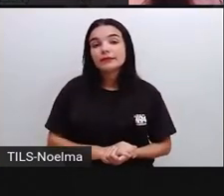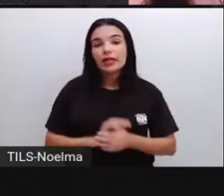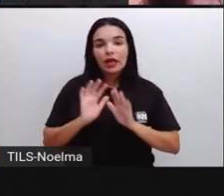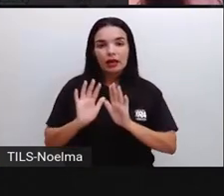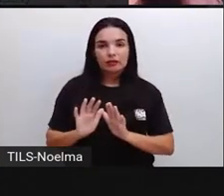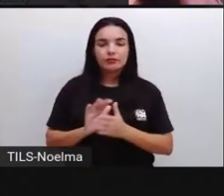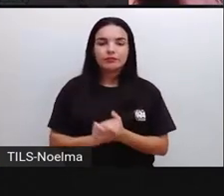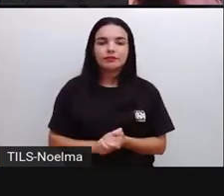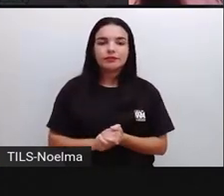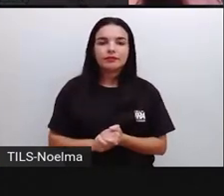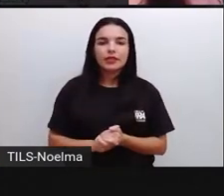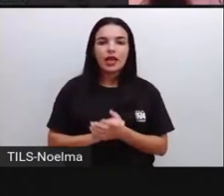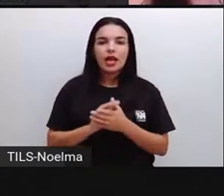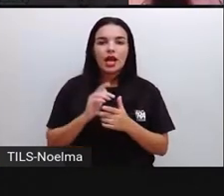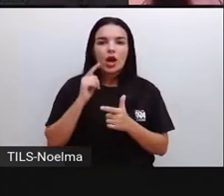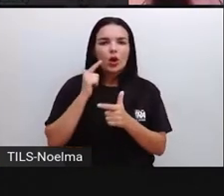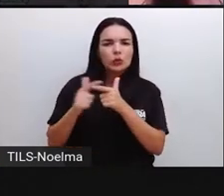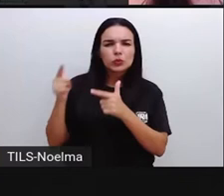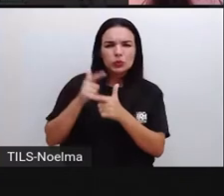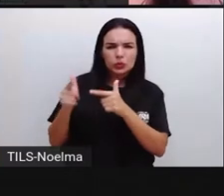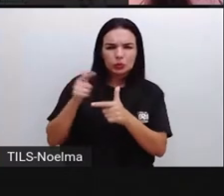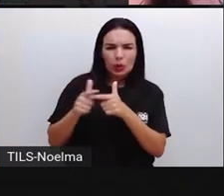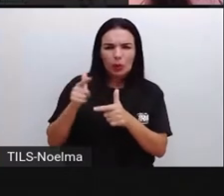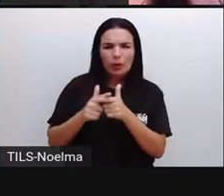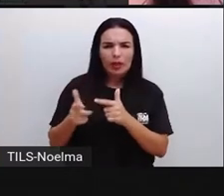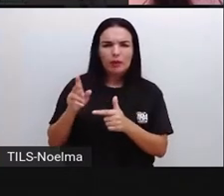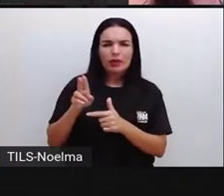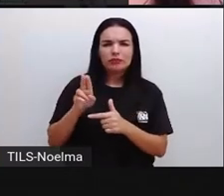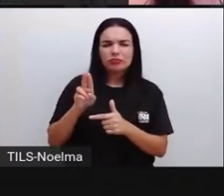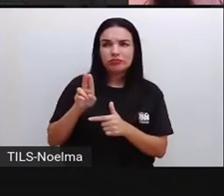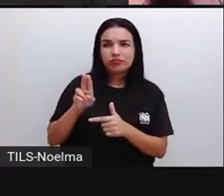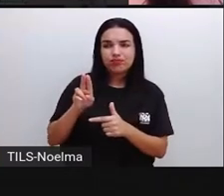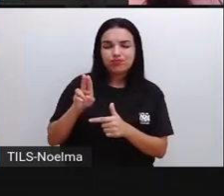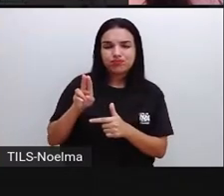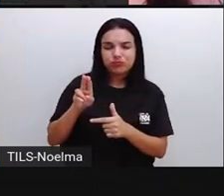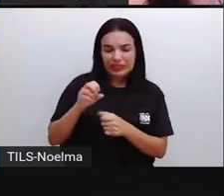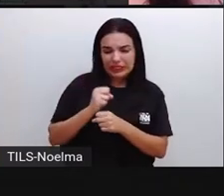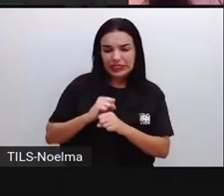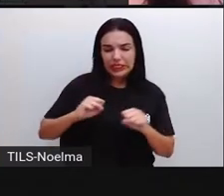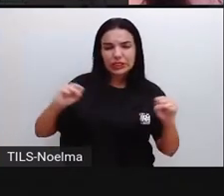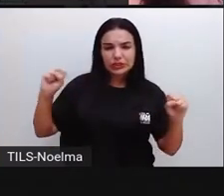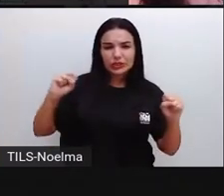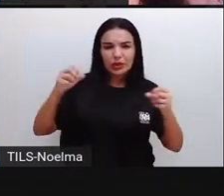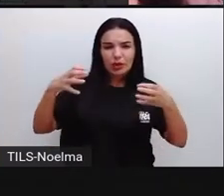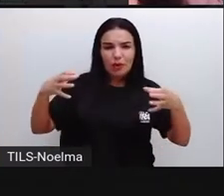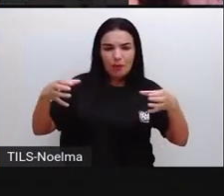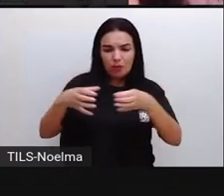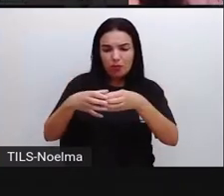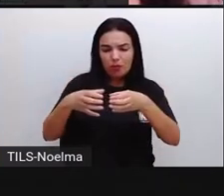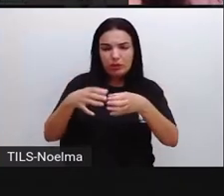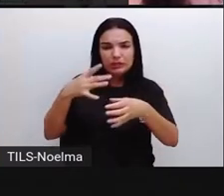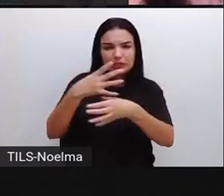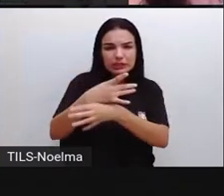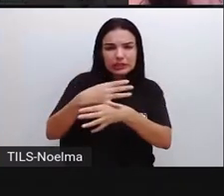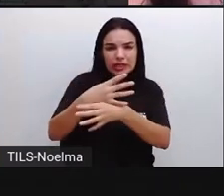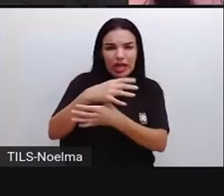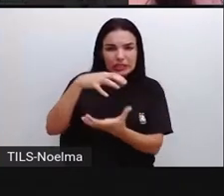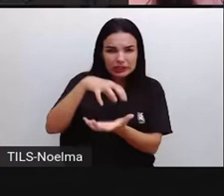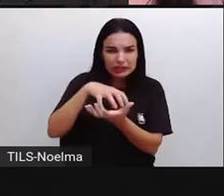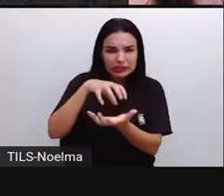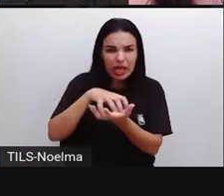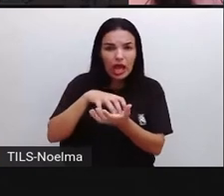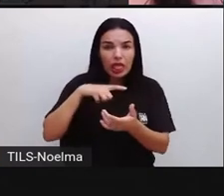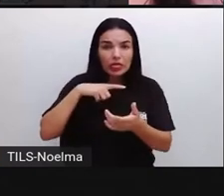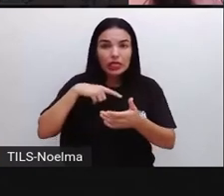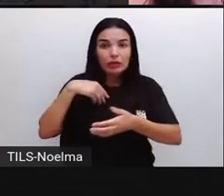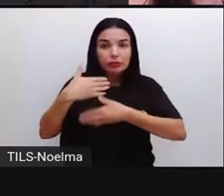e a contínua expansão das cidades exigem processos cada vez mais definidos das companhias de saneamento. Dentro dessa